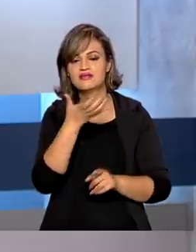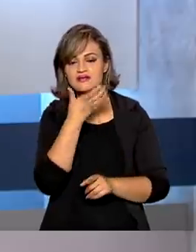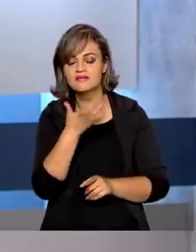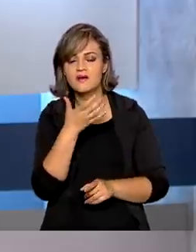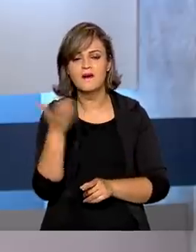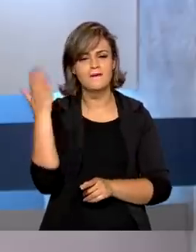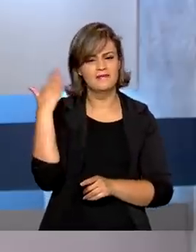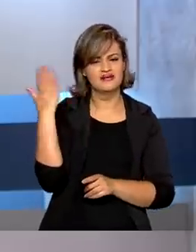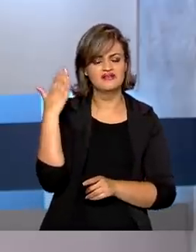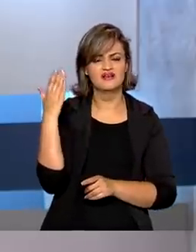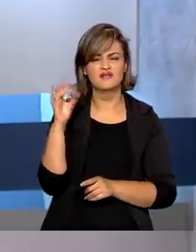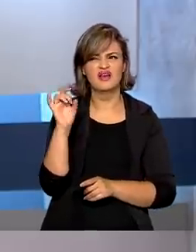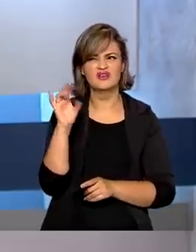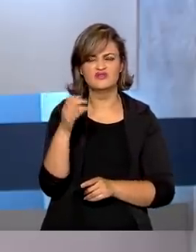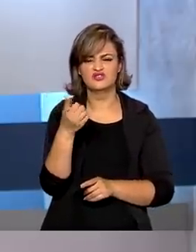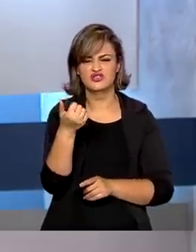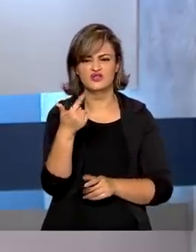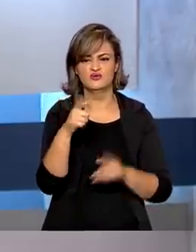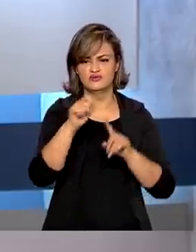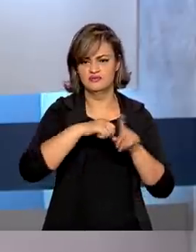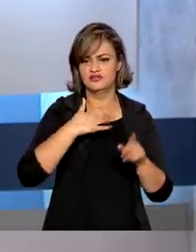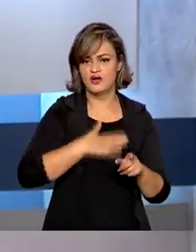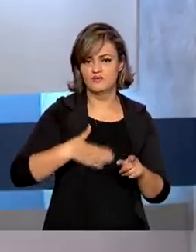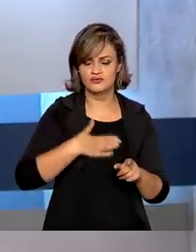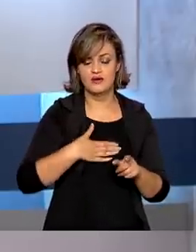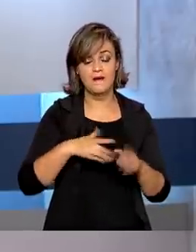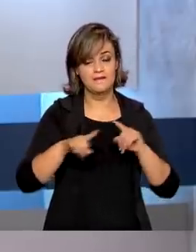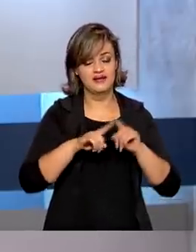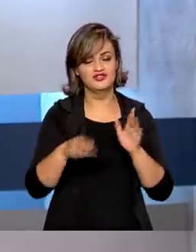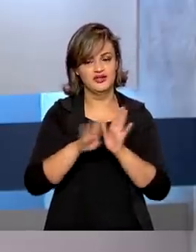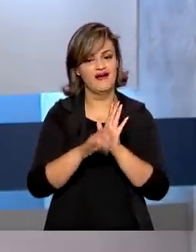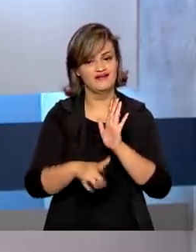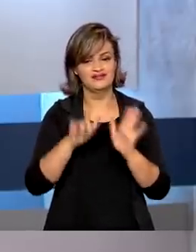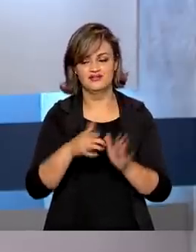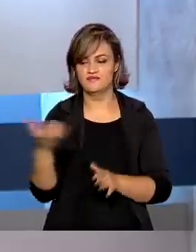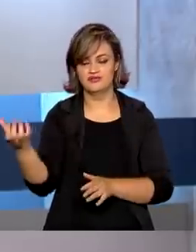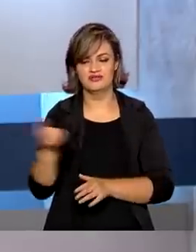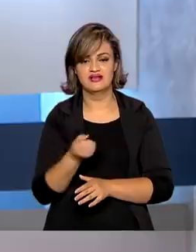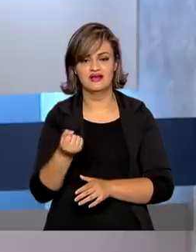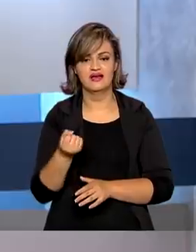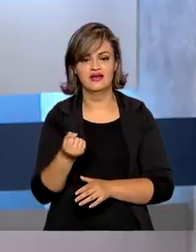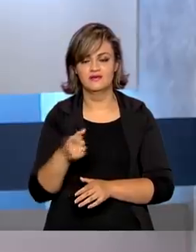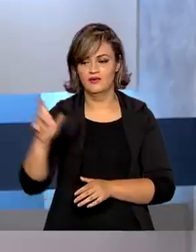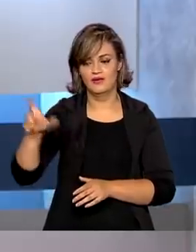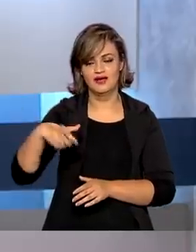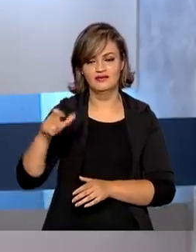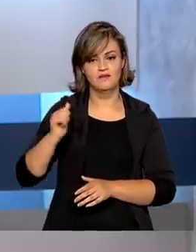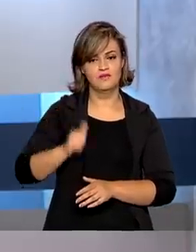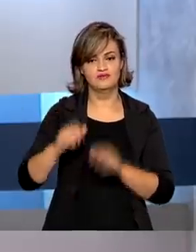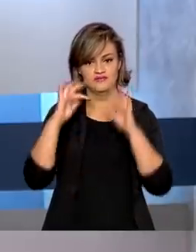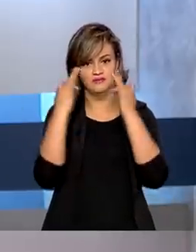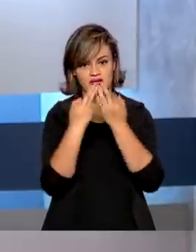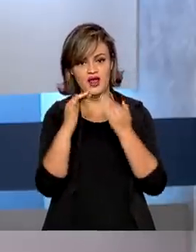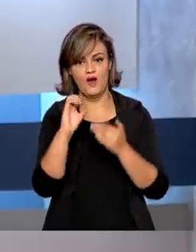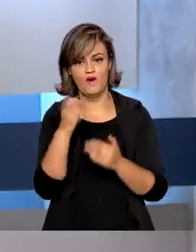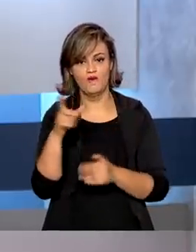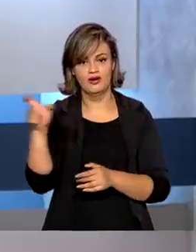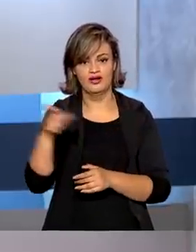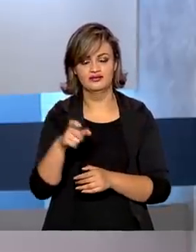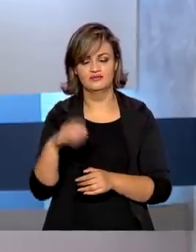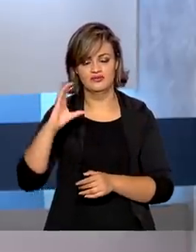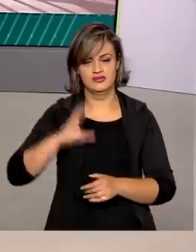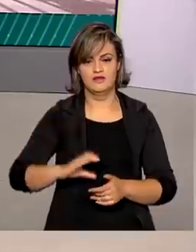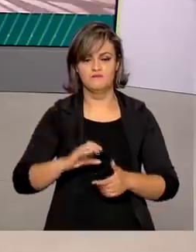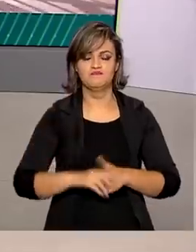os pagamentos seriam feitos até o dia 12 de agosto. O benefício pode ser sacado por meio do cartão Bolsa Família ou cartão